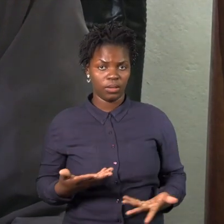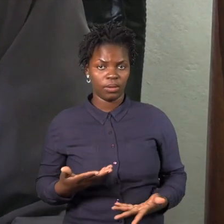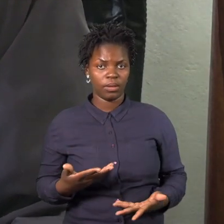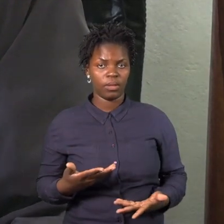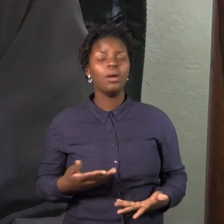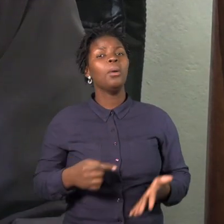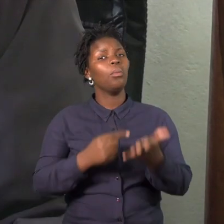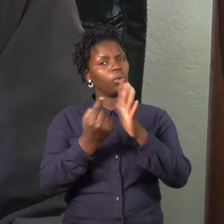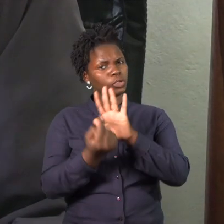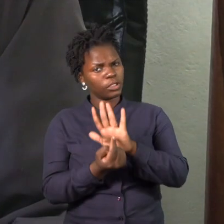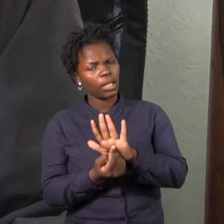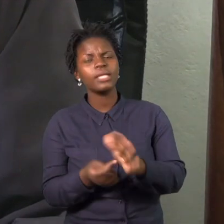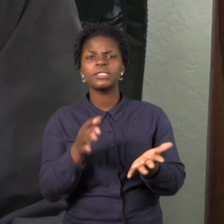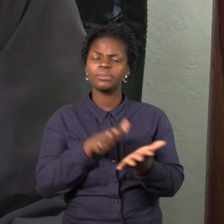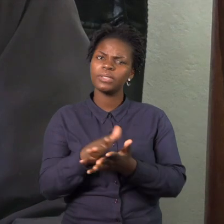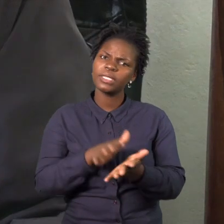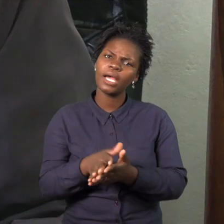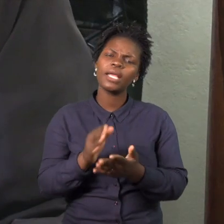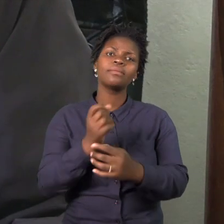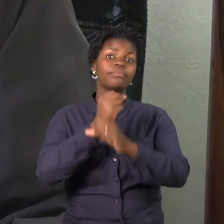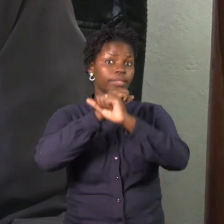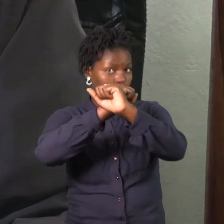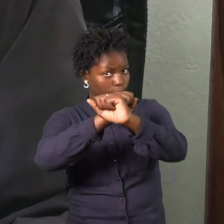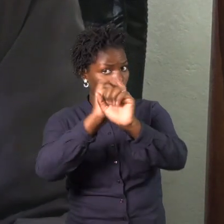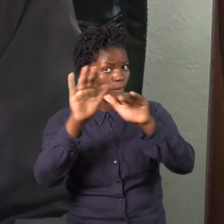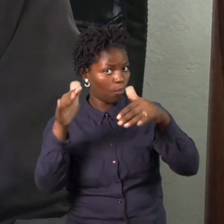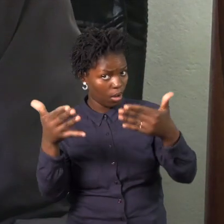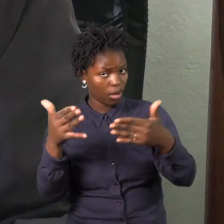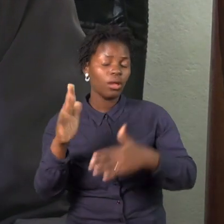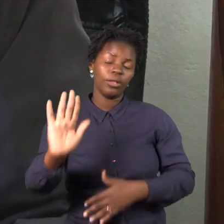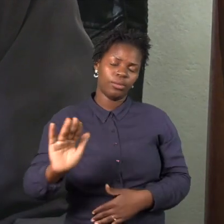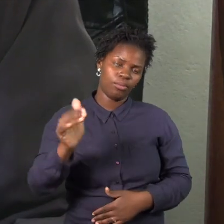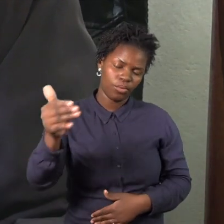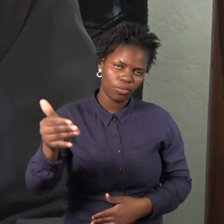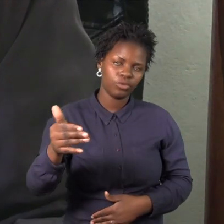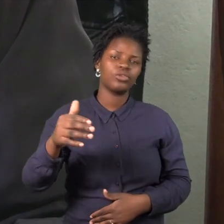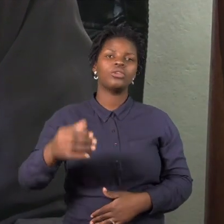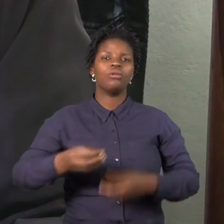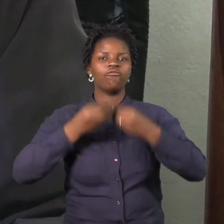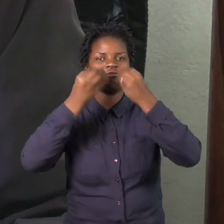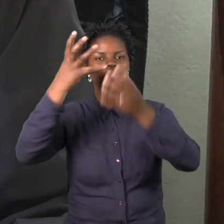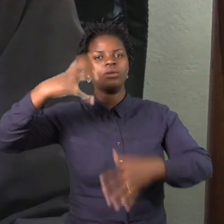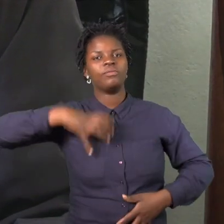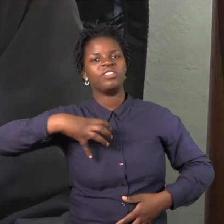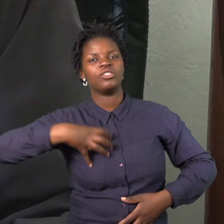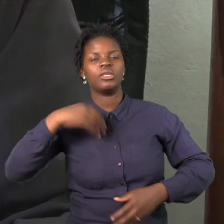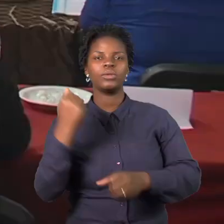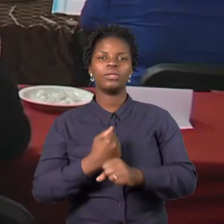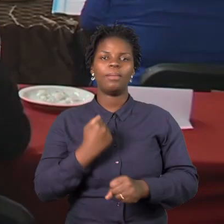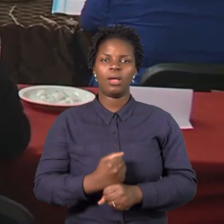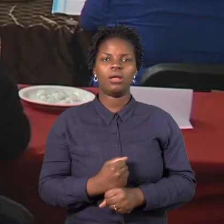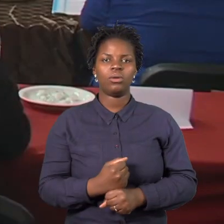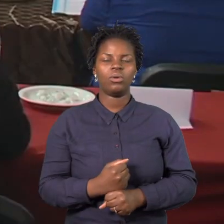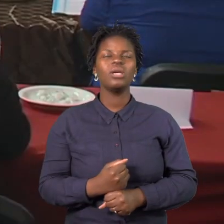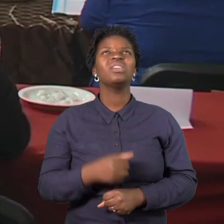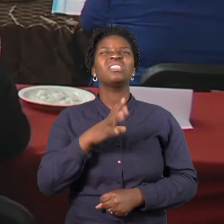que a empresa cumpra escrupulosamente com aquilo que está plasmado na lei. Então, é a